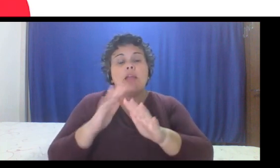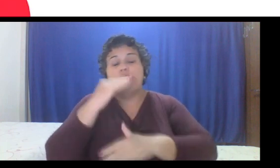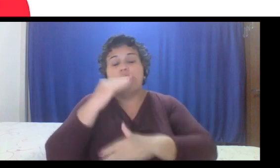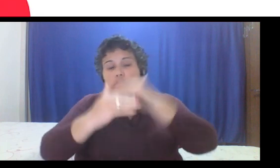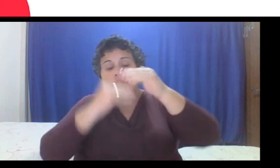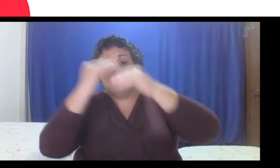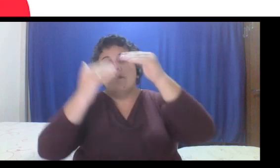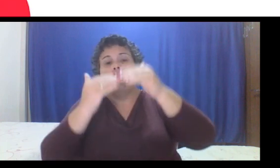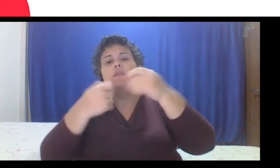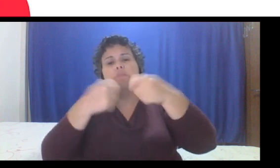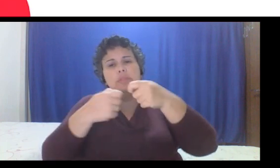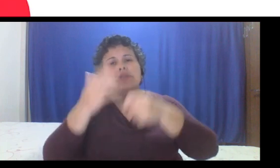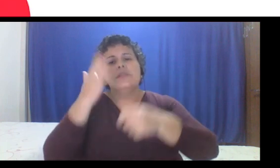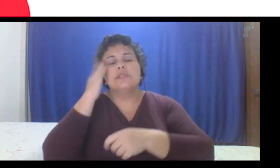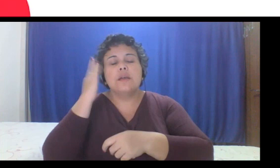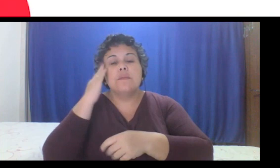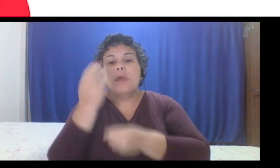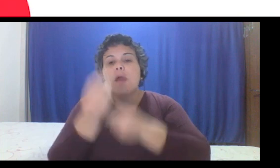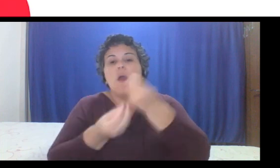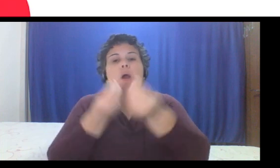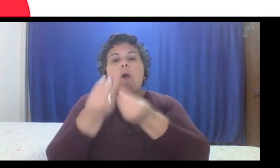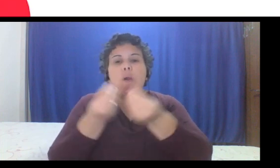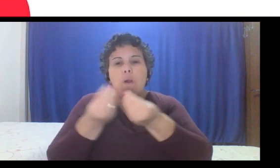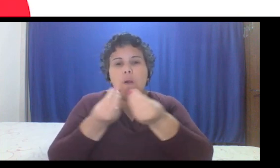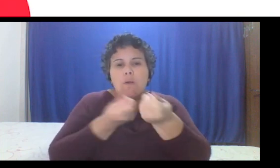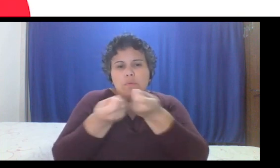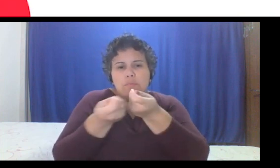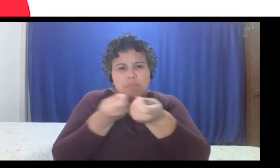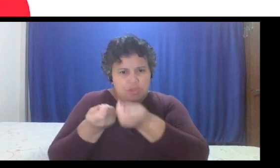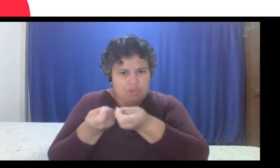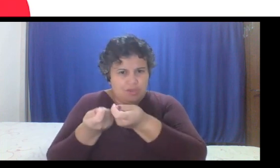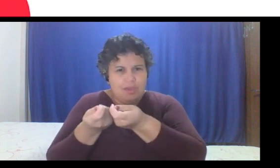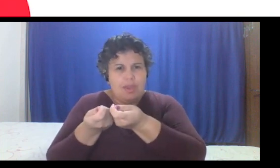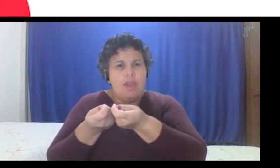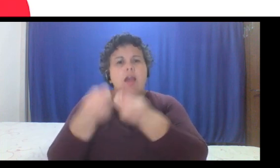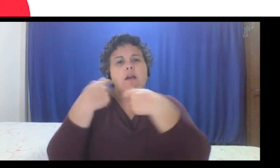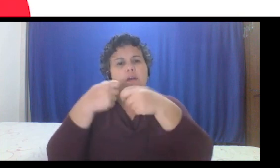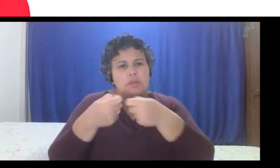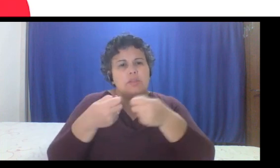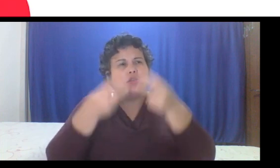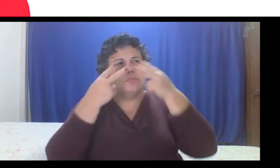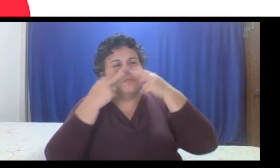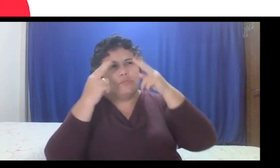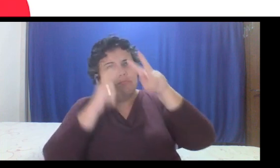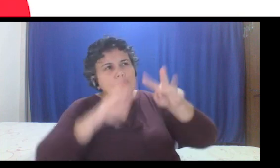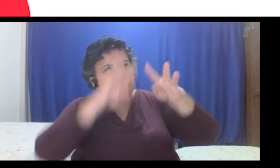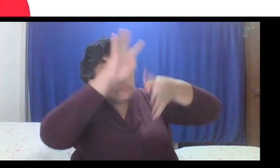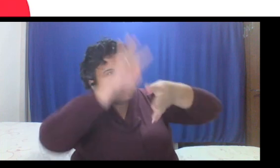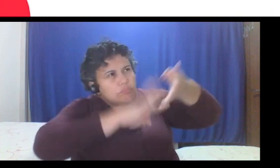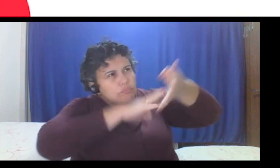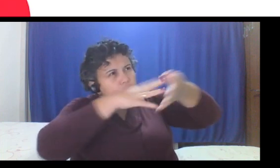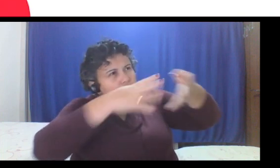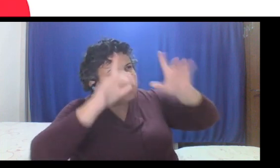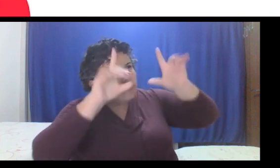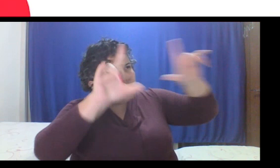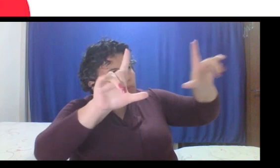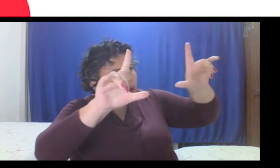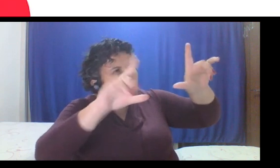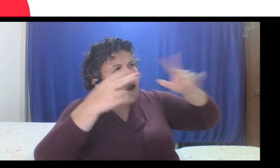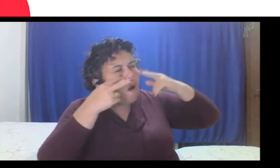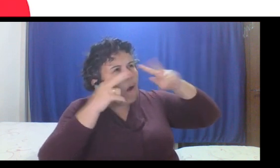medir, o porquê também. Então, eu preciso de um painel e preciso olhar para as métricas e entender se o produto está